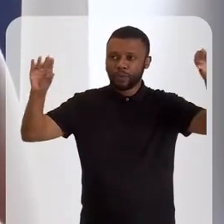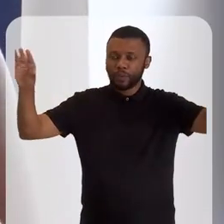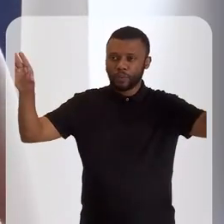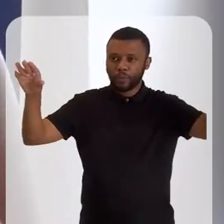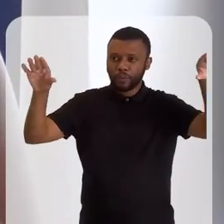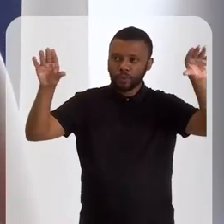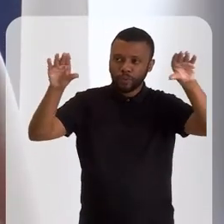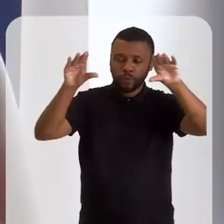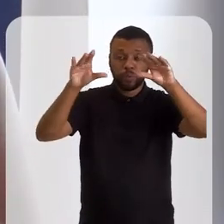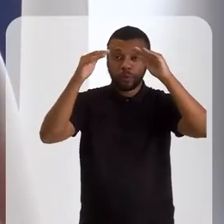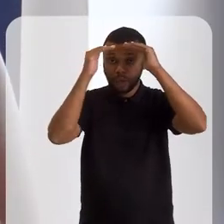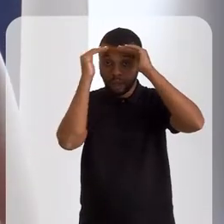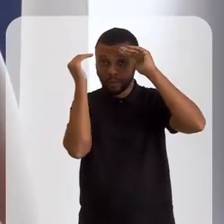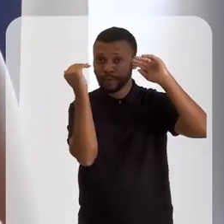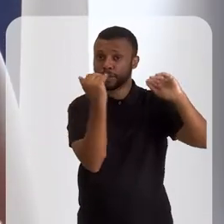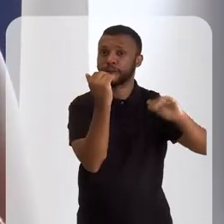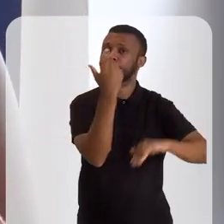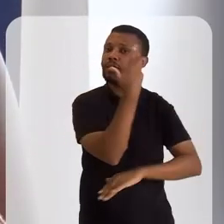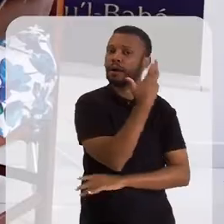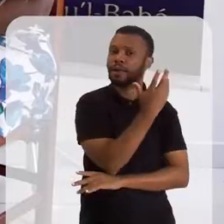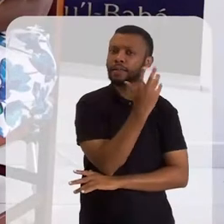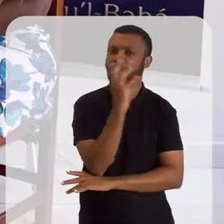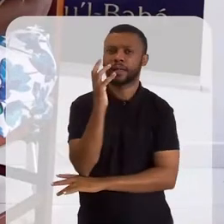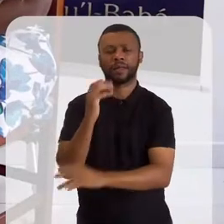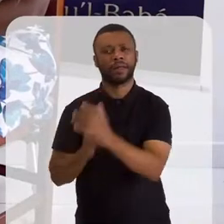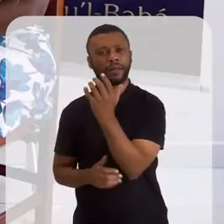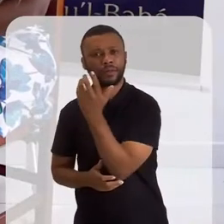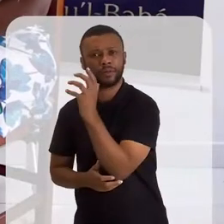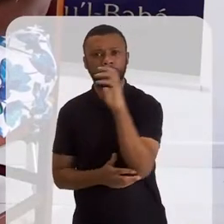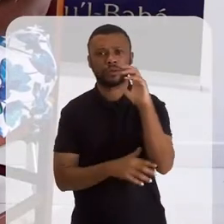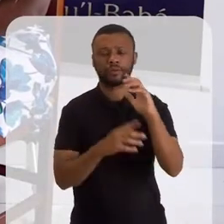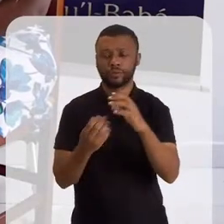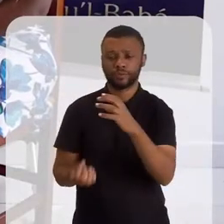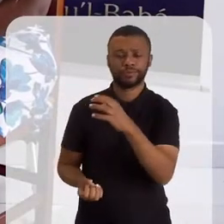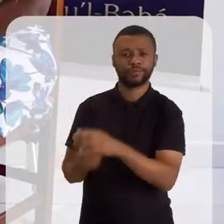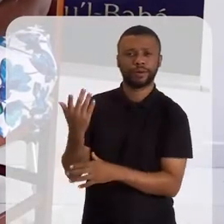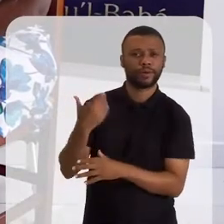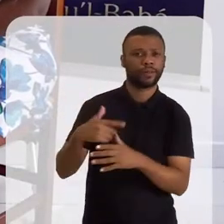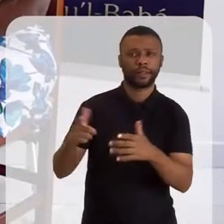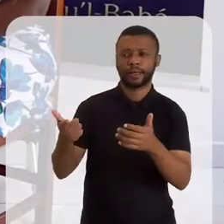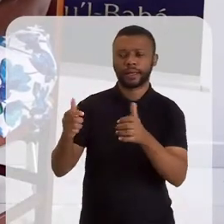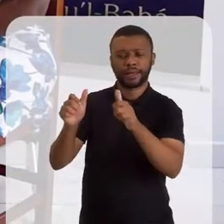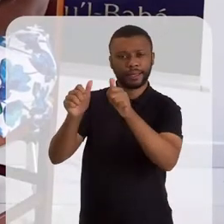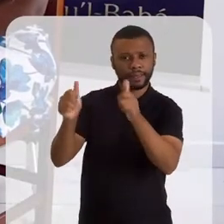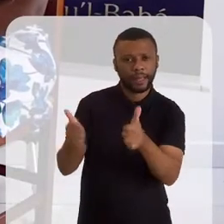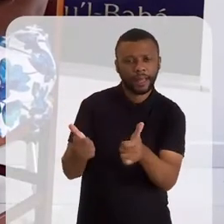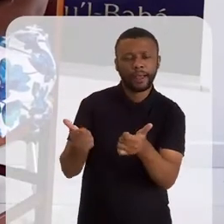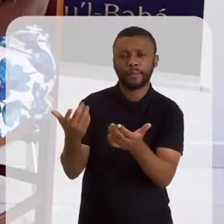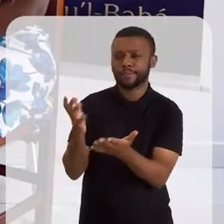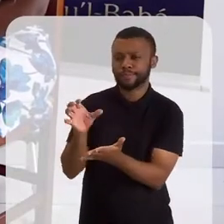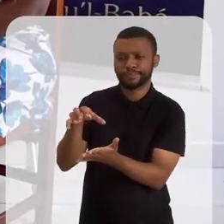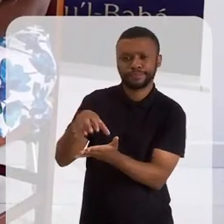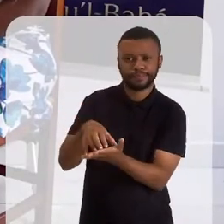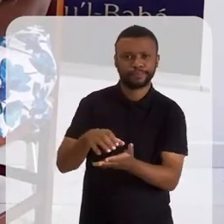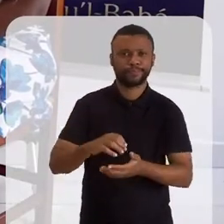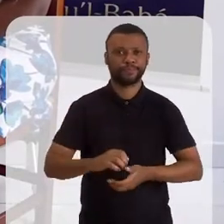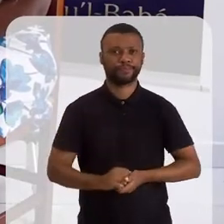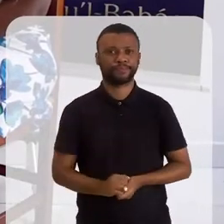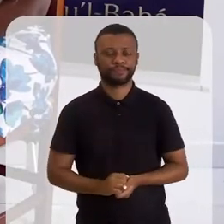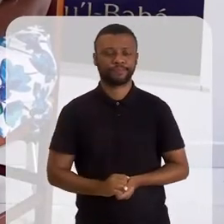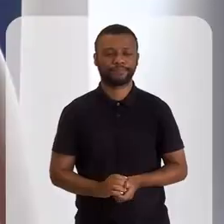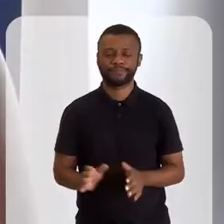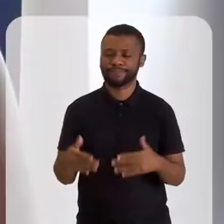a natureza, onde se estabelece aquele templo. da fé Bahá'í. Aconselho a vocês a conhecer,